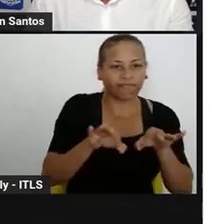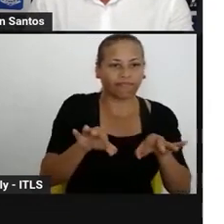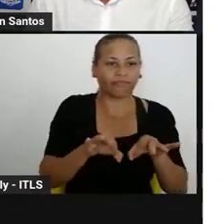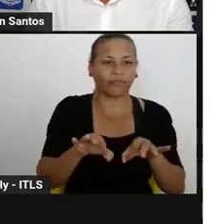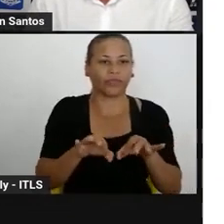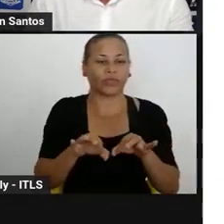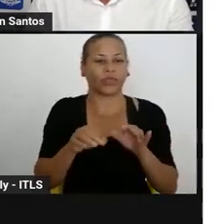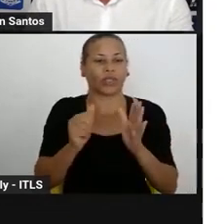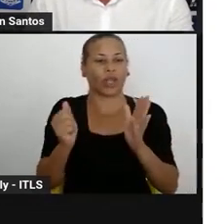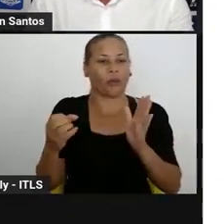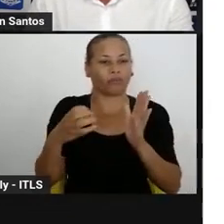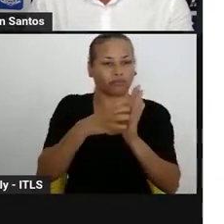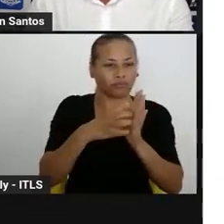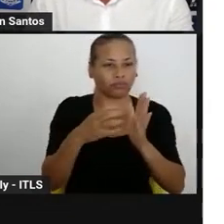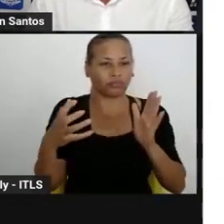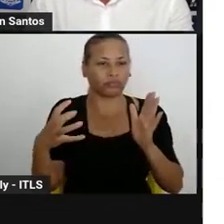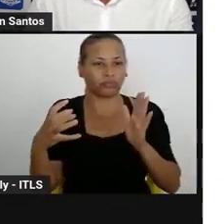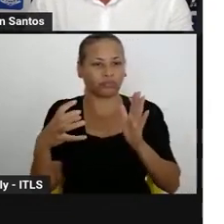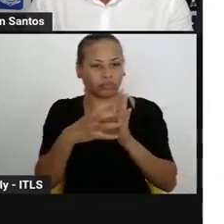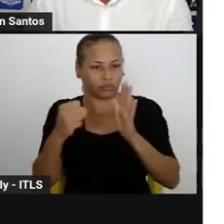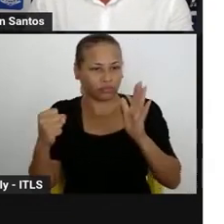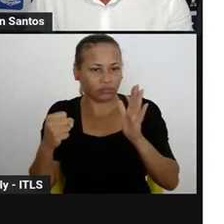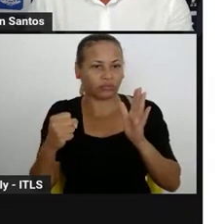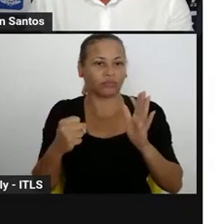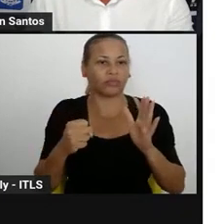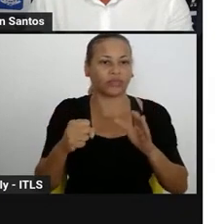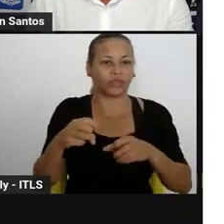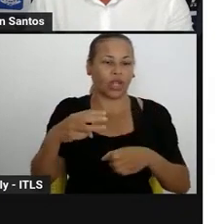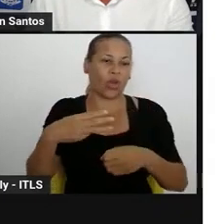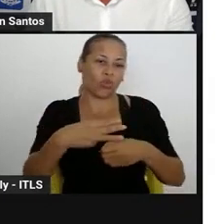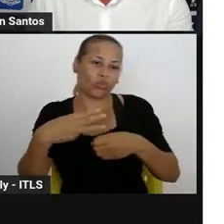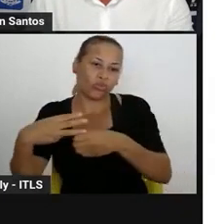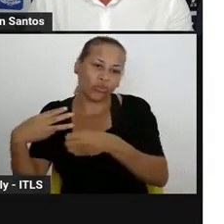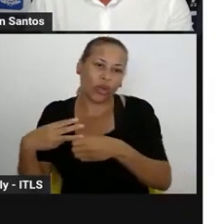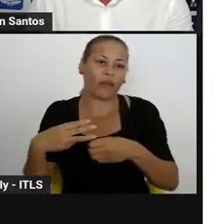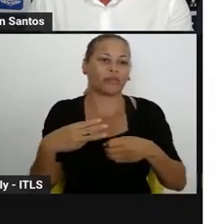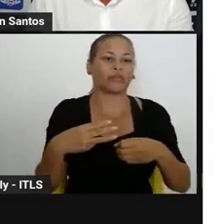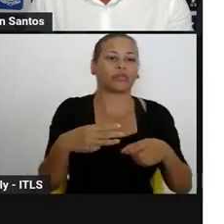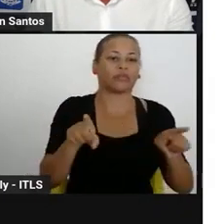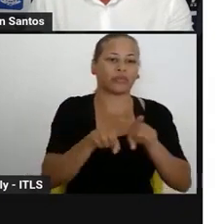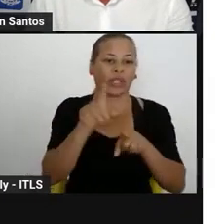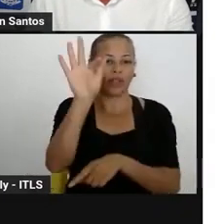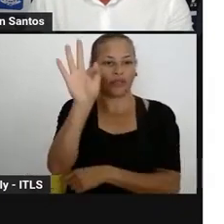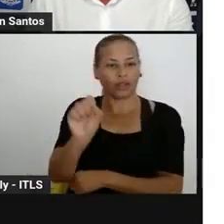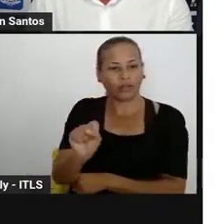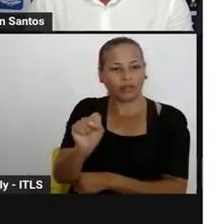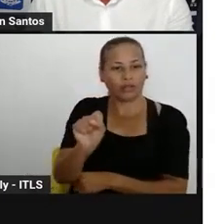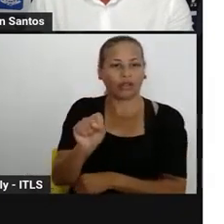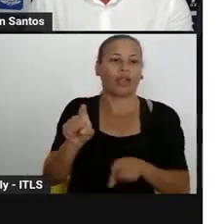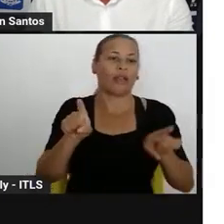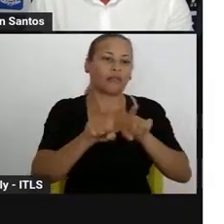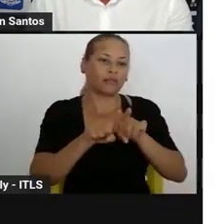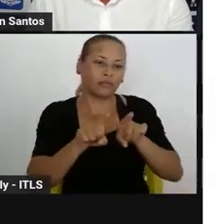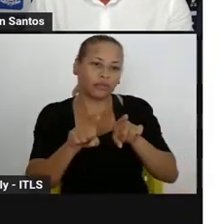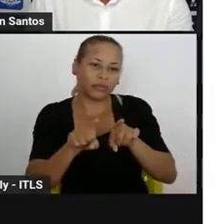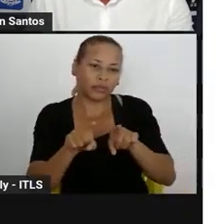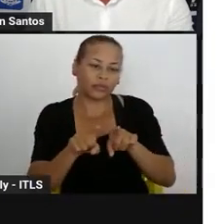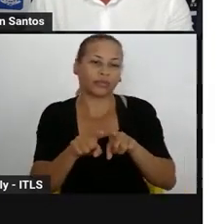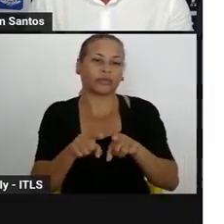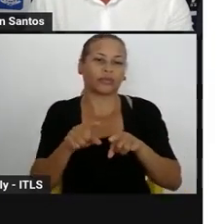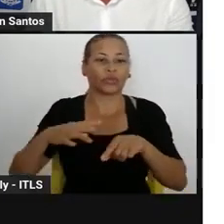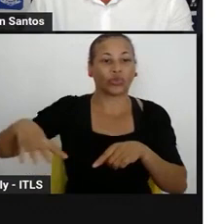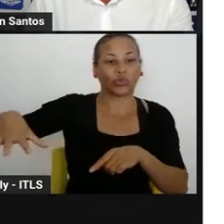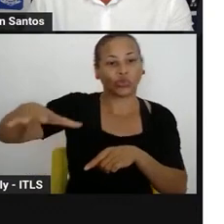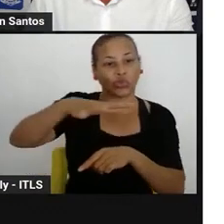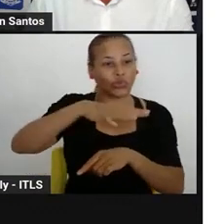matriz curricular do ensino fundamental para as escolas municipais de Feira de Santana, com oferta de matrículas em